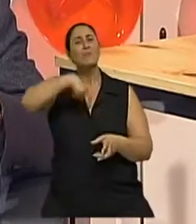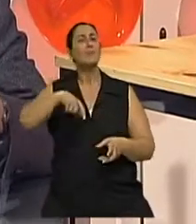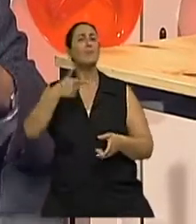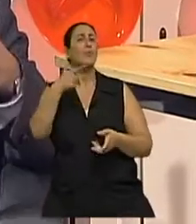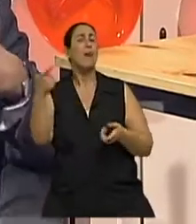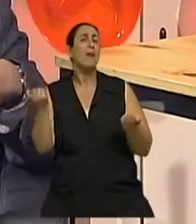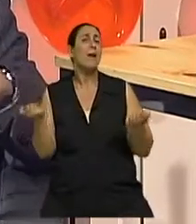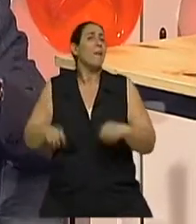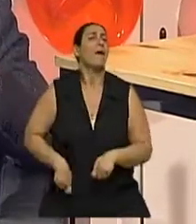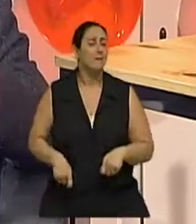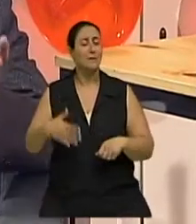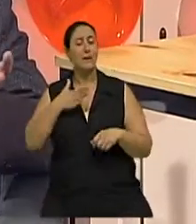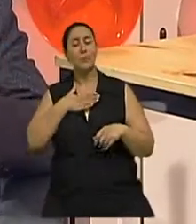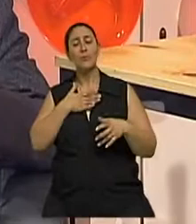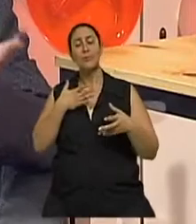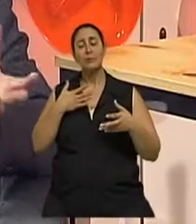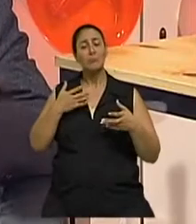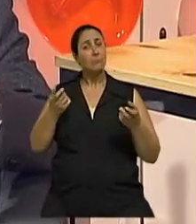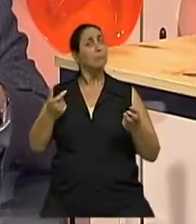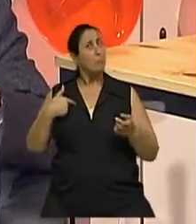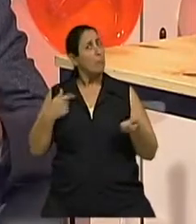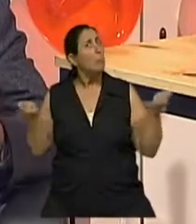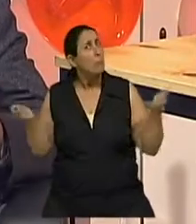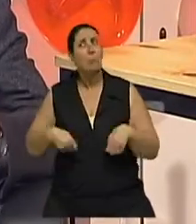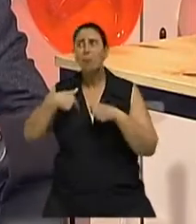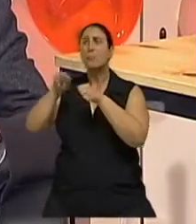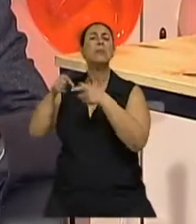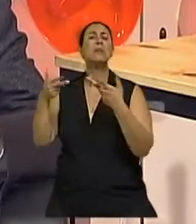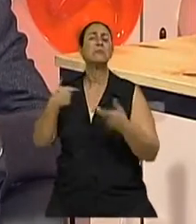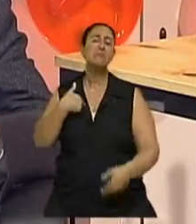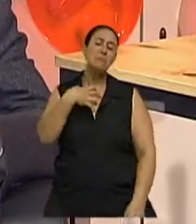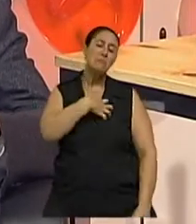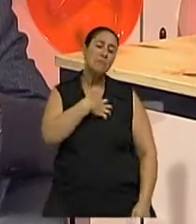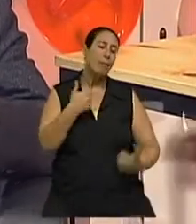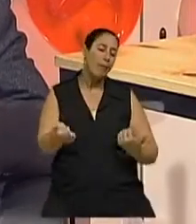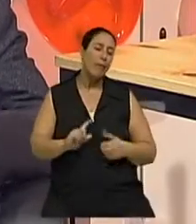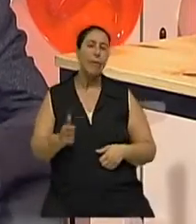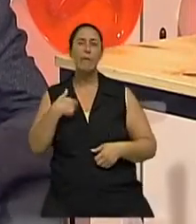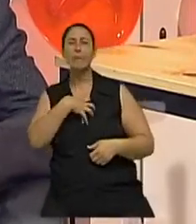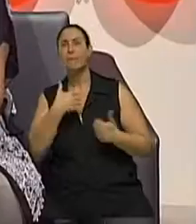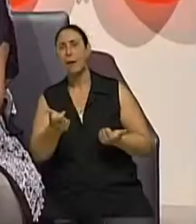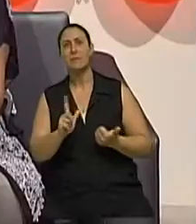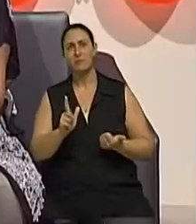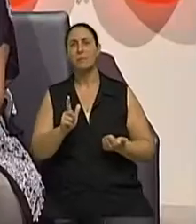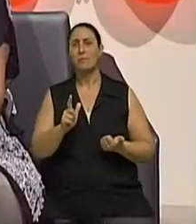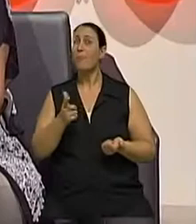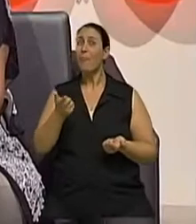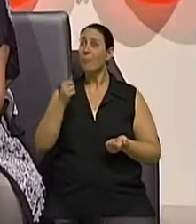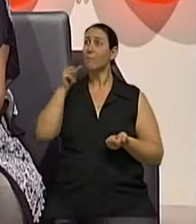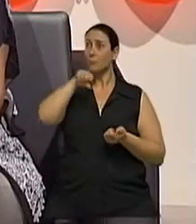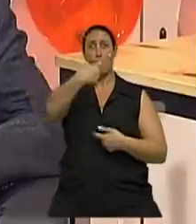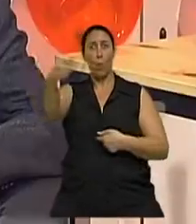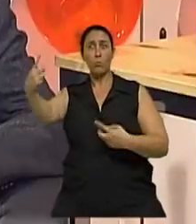tem algumas pessoas, mesmo aparentemente tendo todas as condições para se sentir bem, não está bem. Pelo olhar do outro ela tem, mas ela